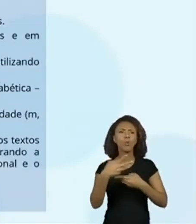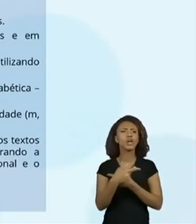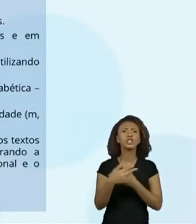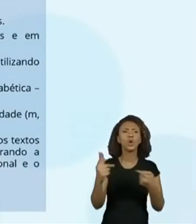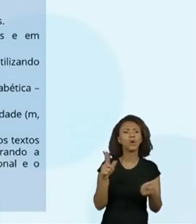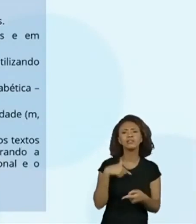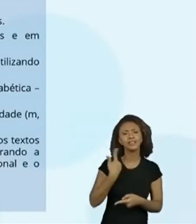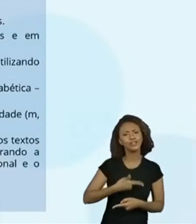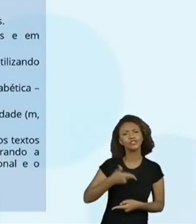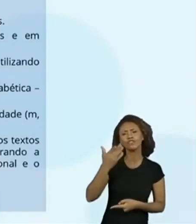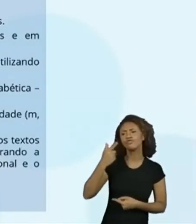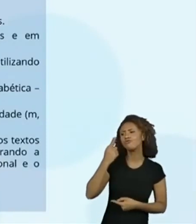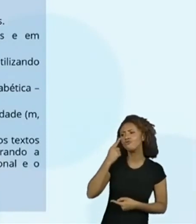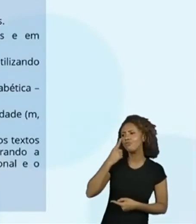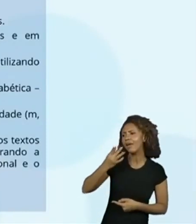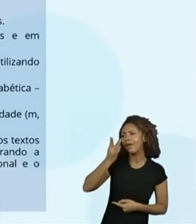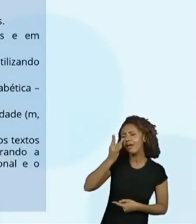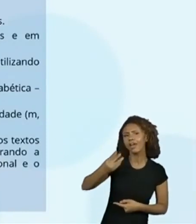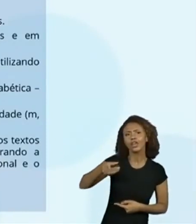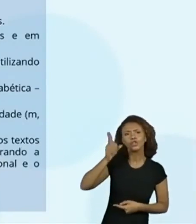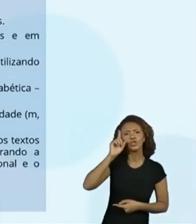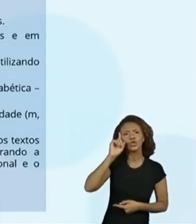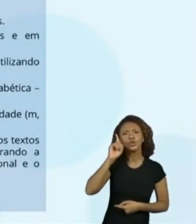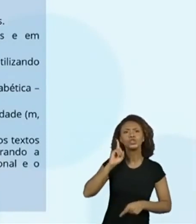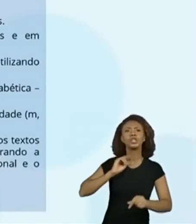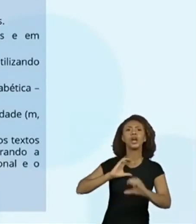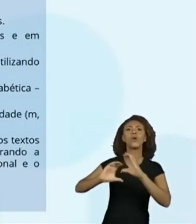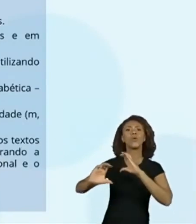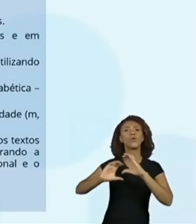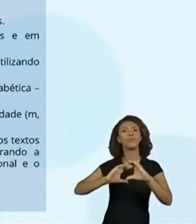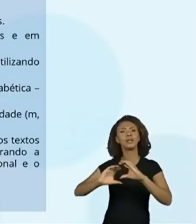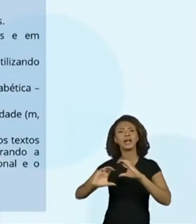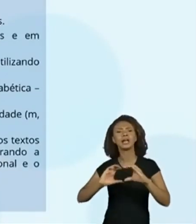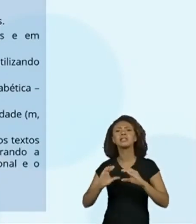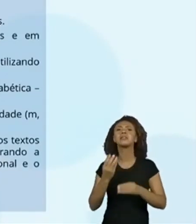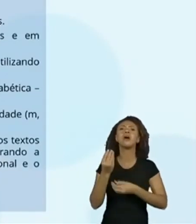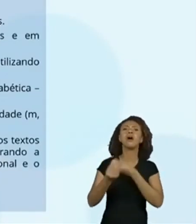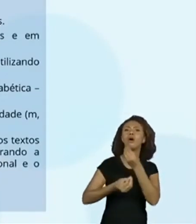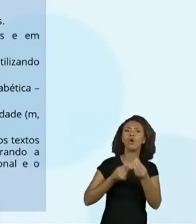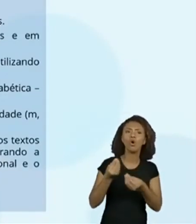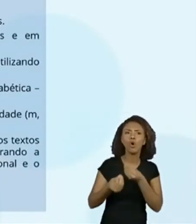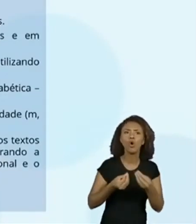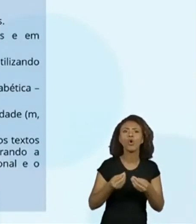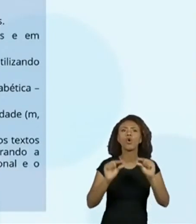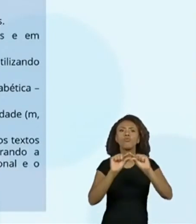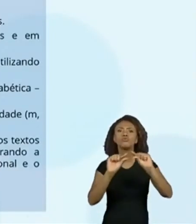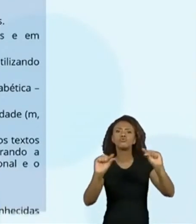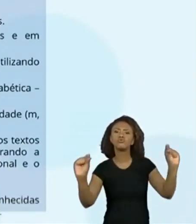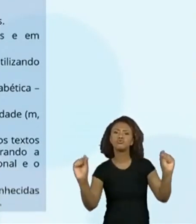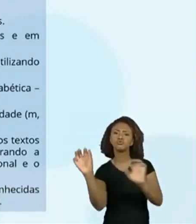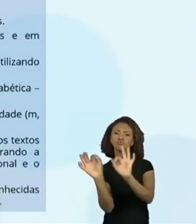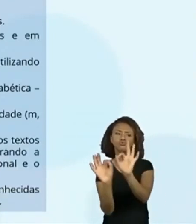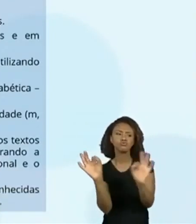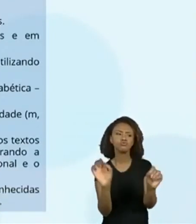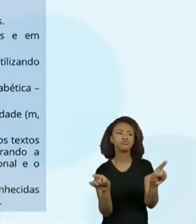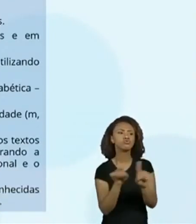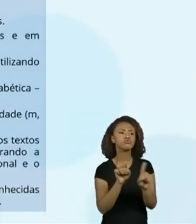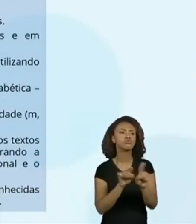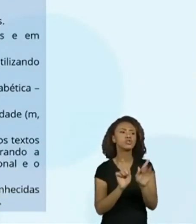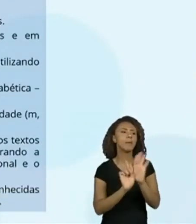autonomia, considerando a situação comunicativa. O tema assunto, a estrutura composicional e o estilo do gênero.